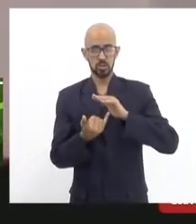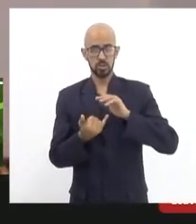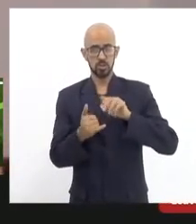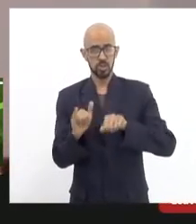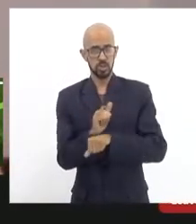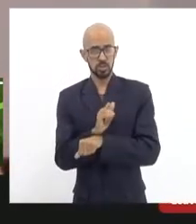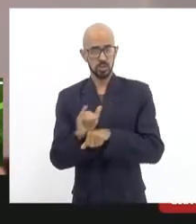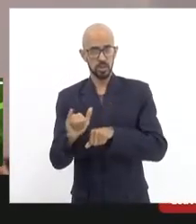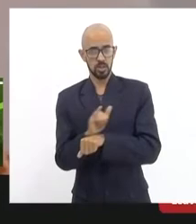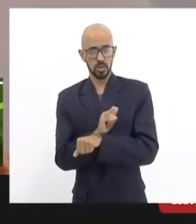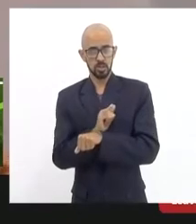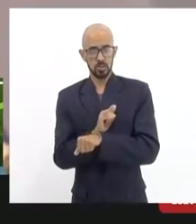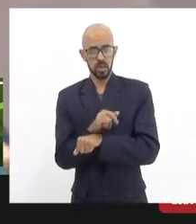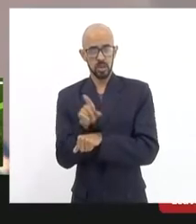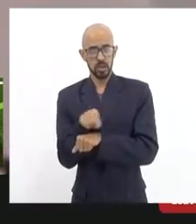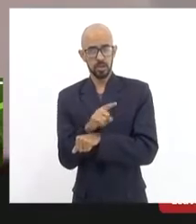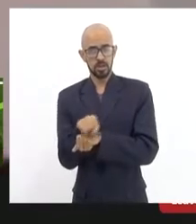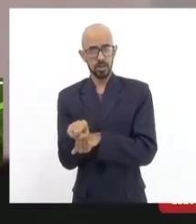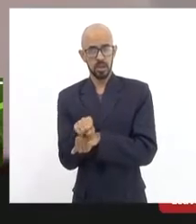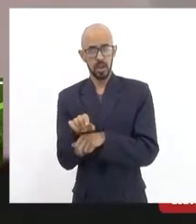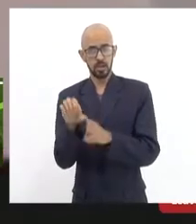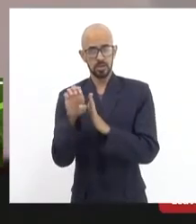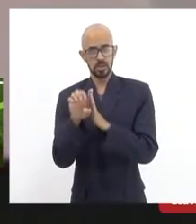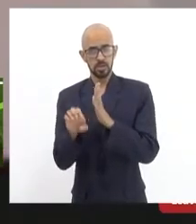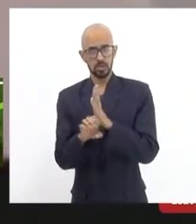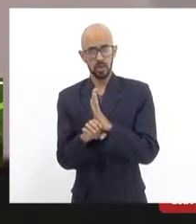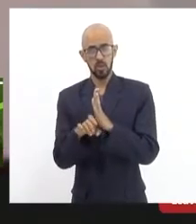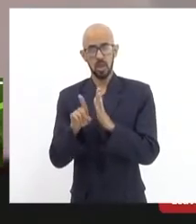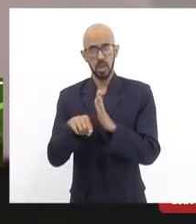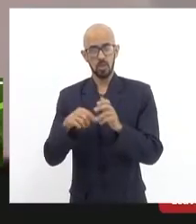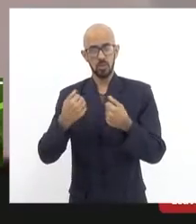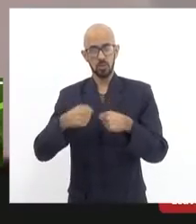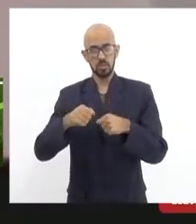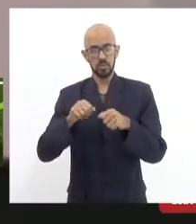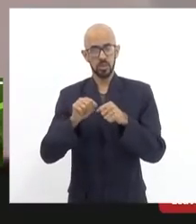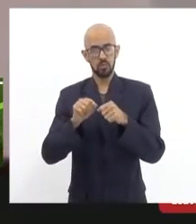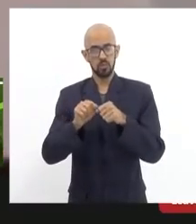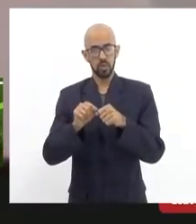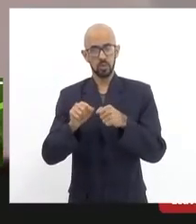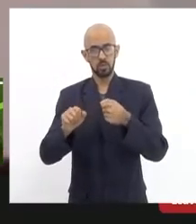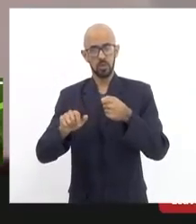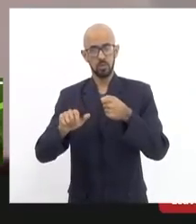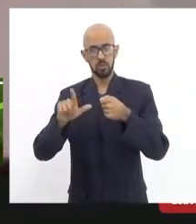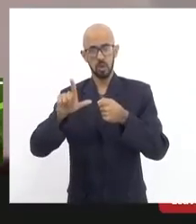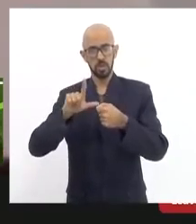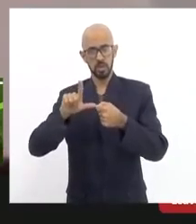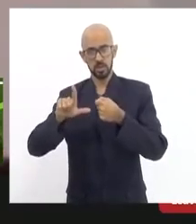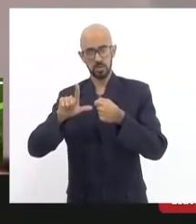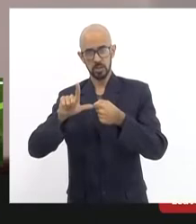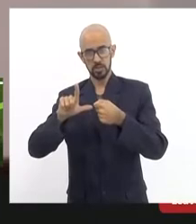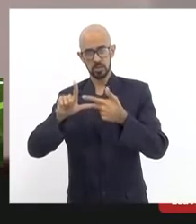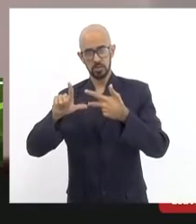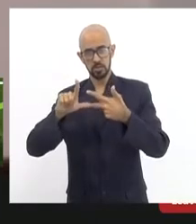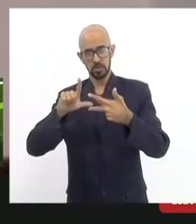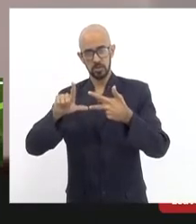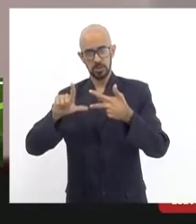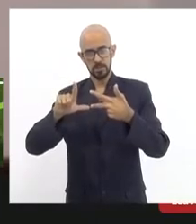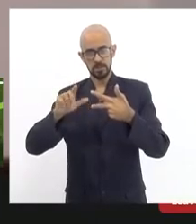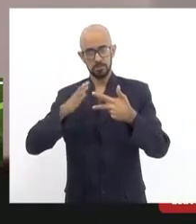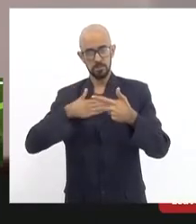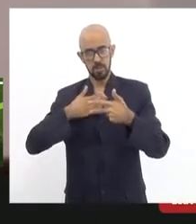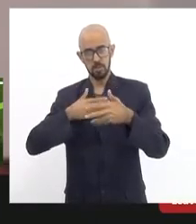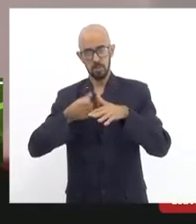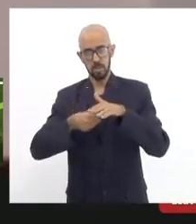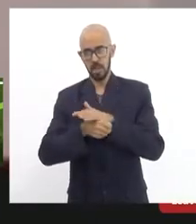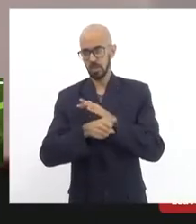edital é o que tem que ser feito nesse momento pelo poder legislativo local então eu estou completamente à disposição meu mandato está à disposição